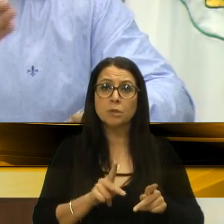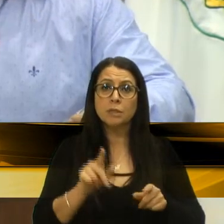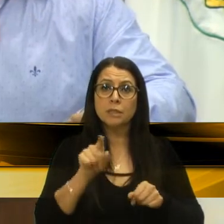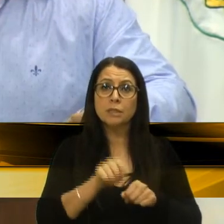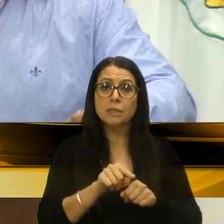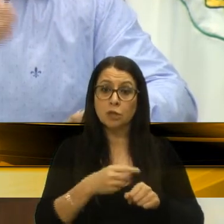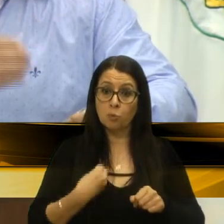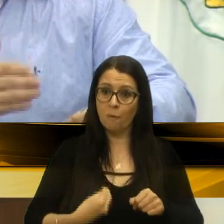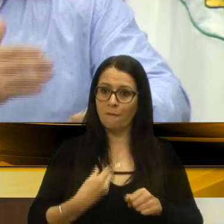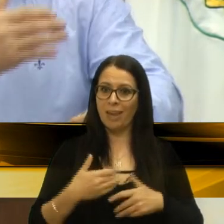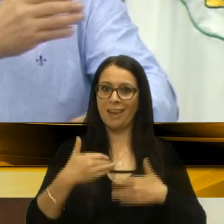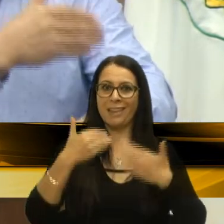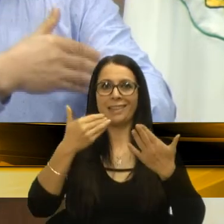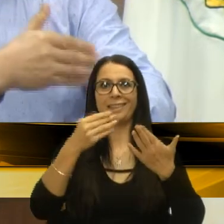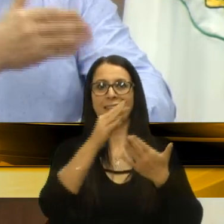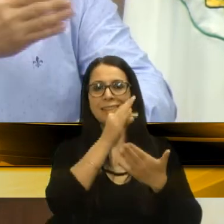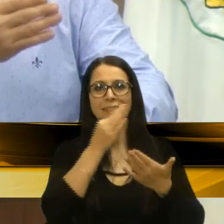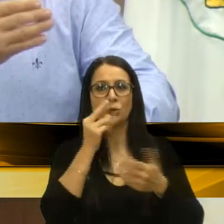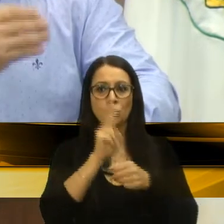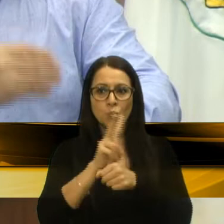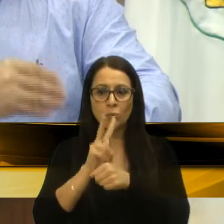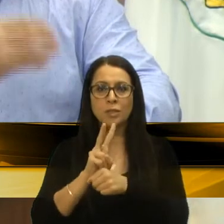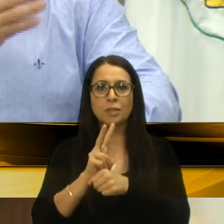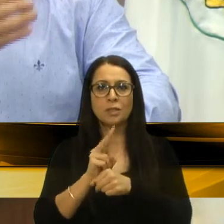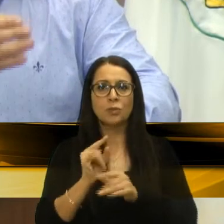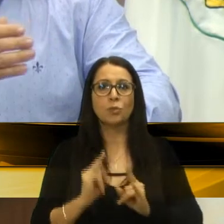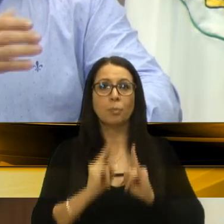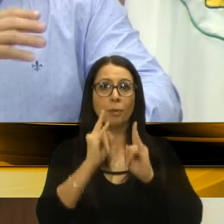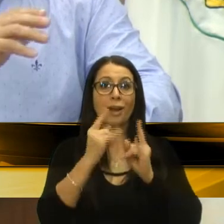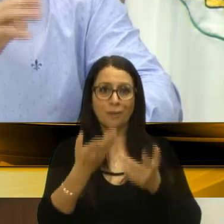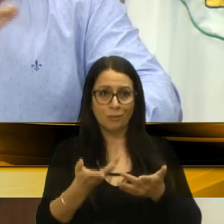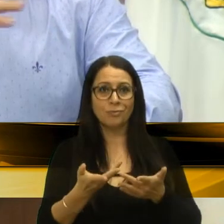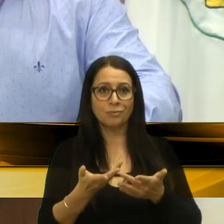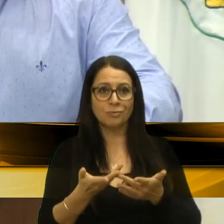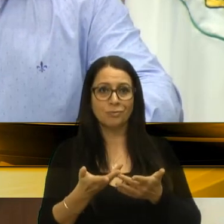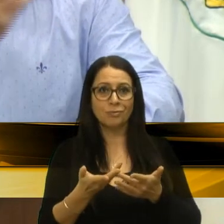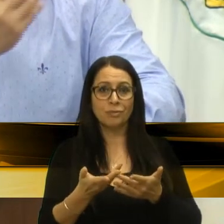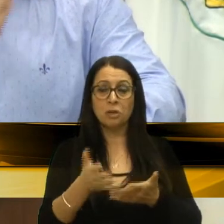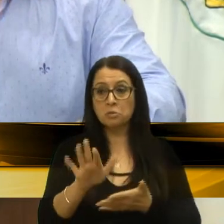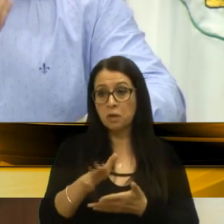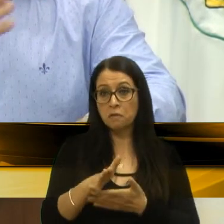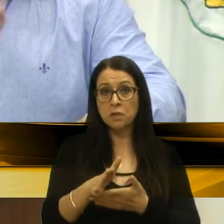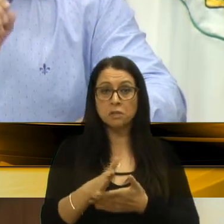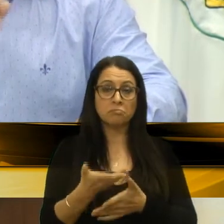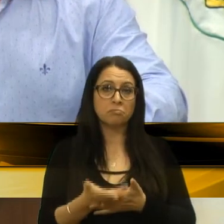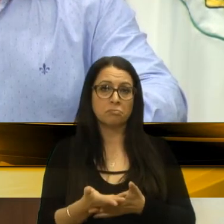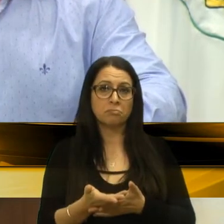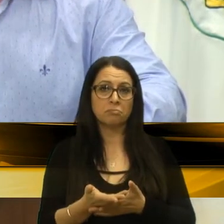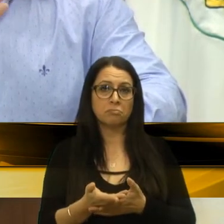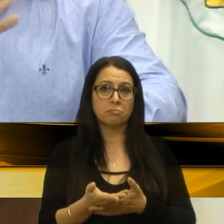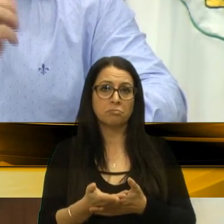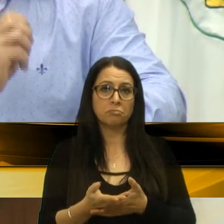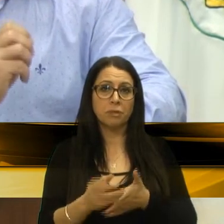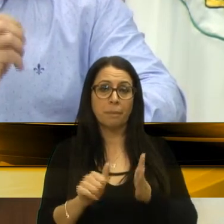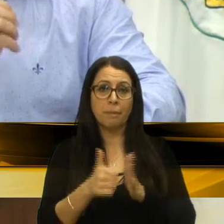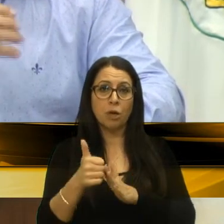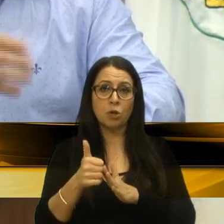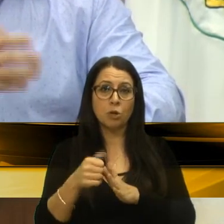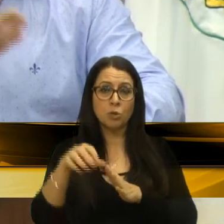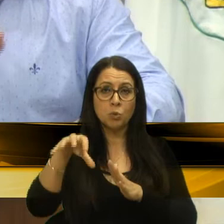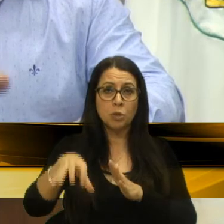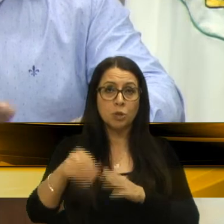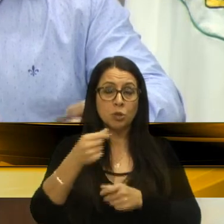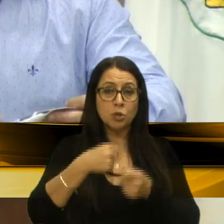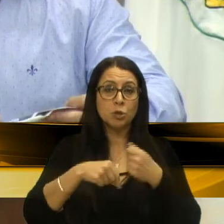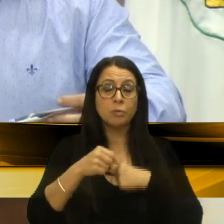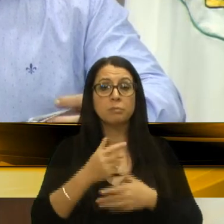vida, a vereadora Tatiana, cuidando daquele prédio, enquanto talvez ali fora, enfim, melhorasse o setor da economia,